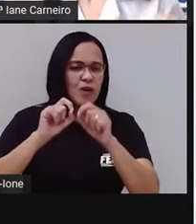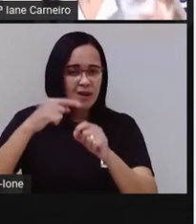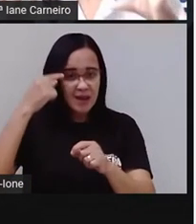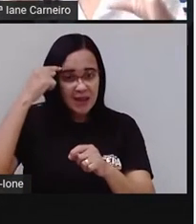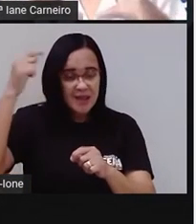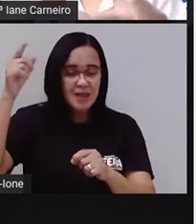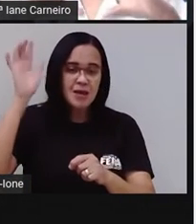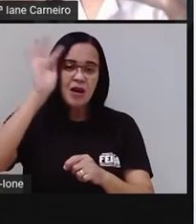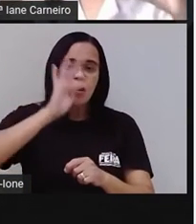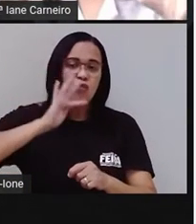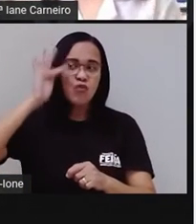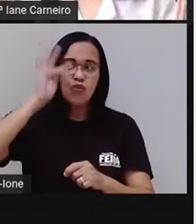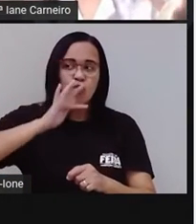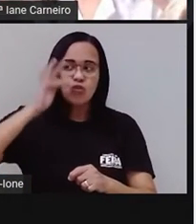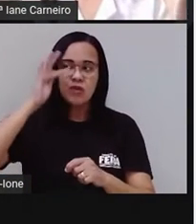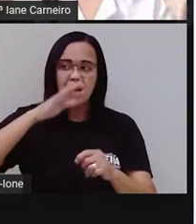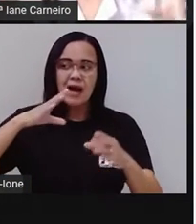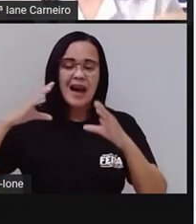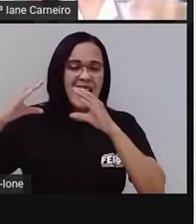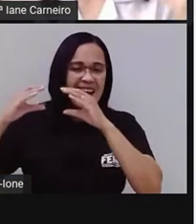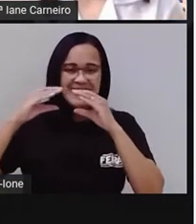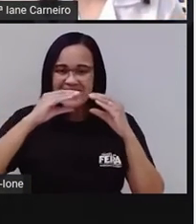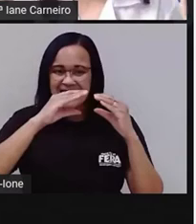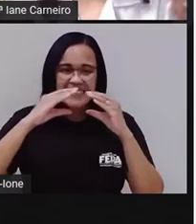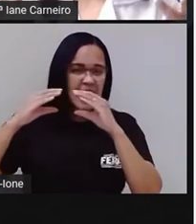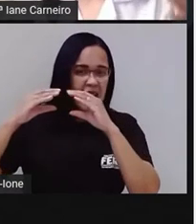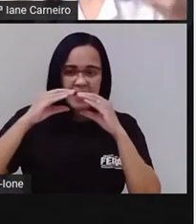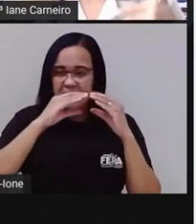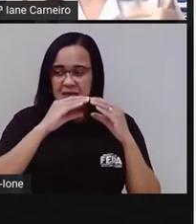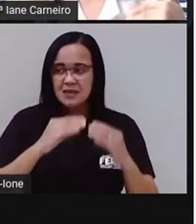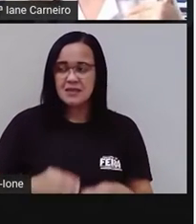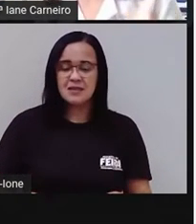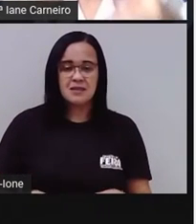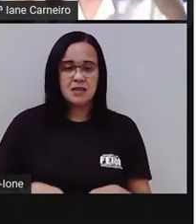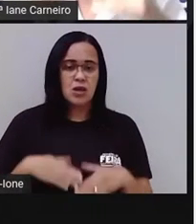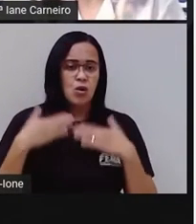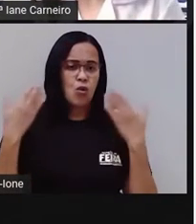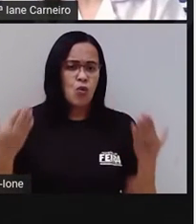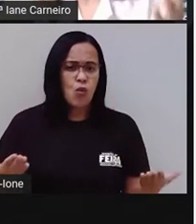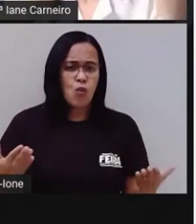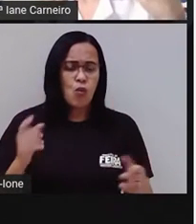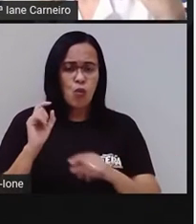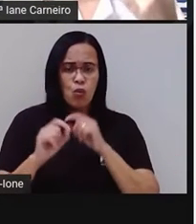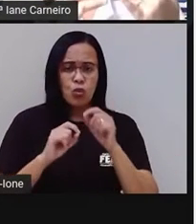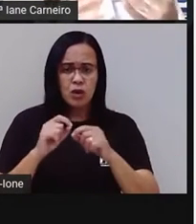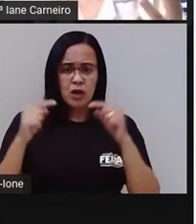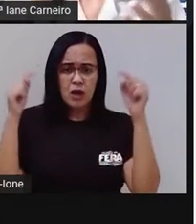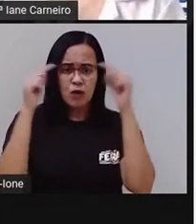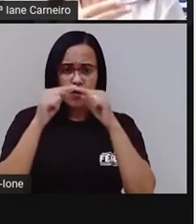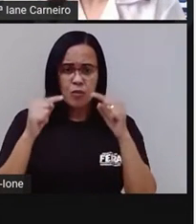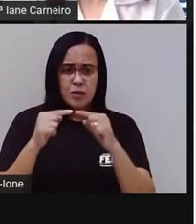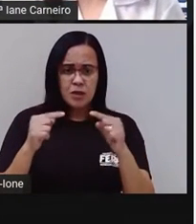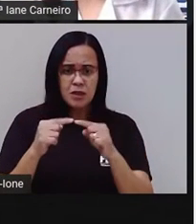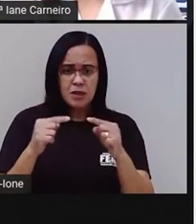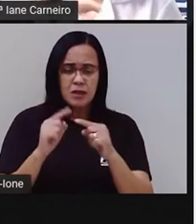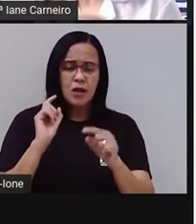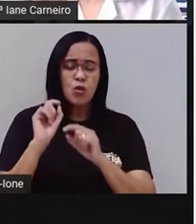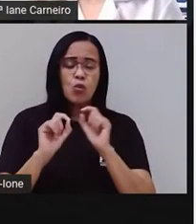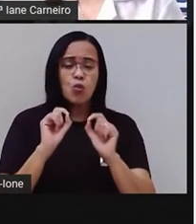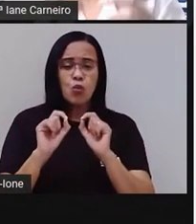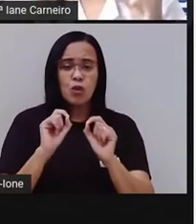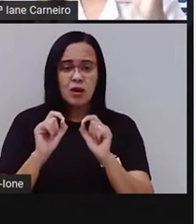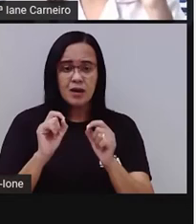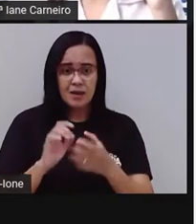né? E aí, nesse recorte que a Pró fez, a gente vai analisar a rima. Vocês perceberam, desde a aula passada, que as adivinhas,